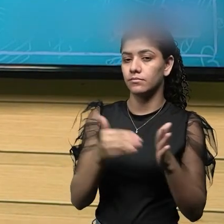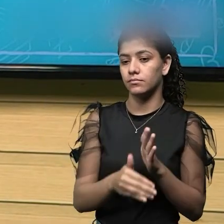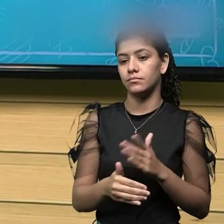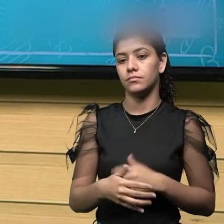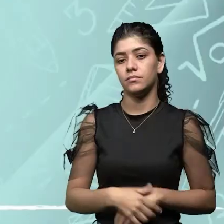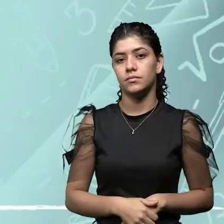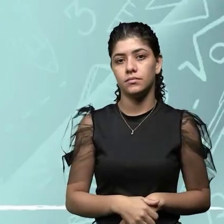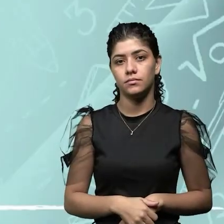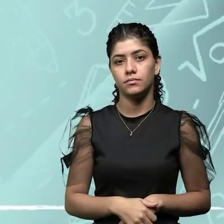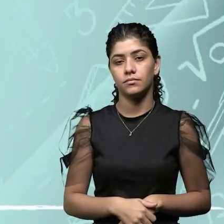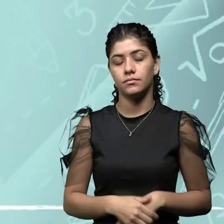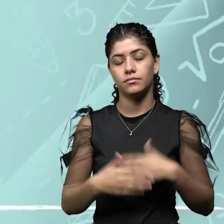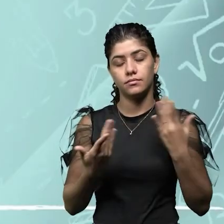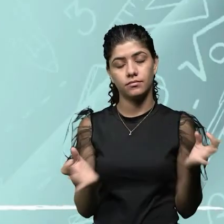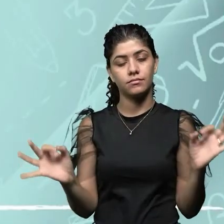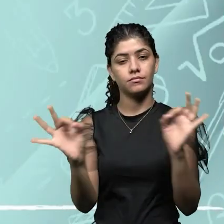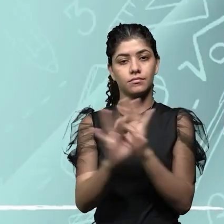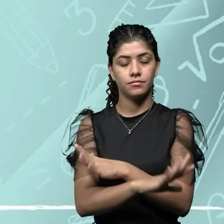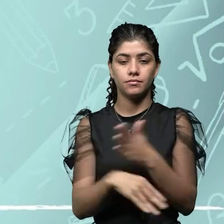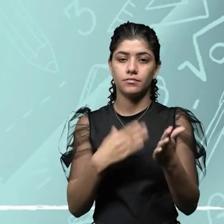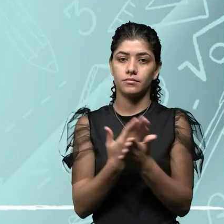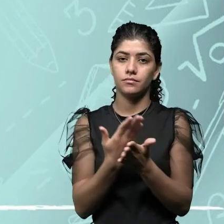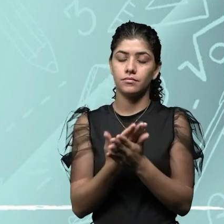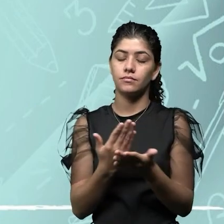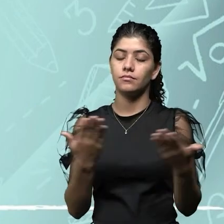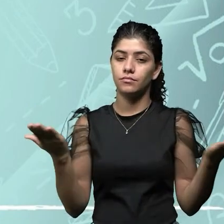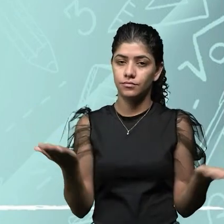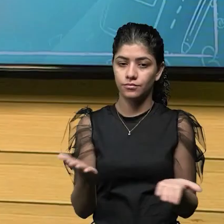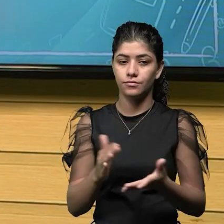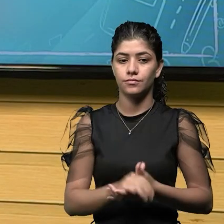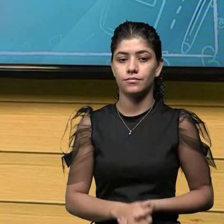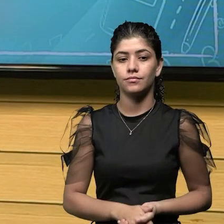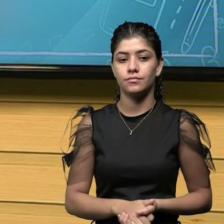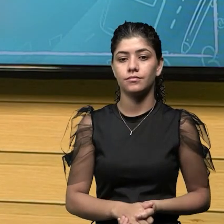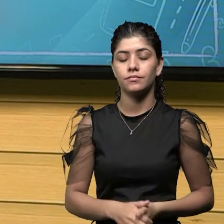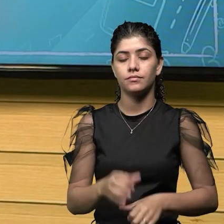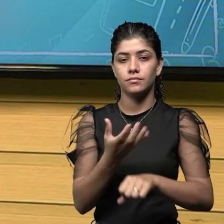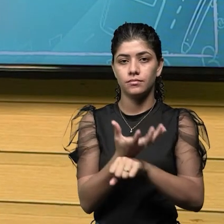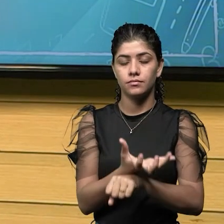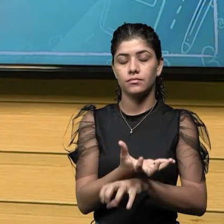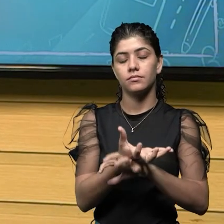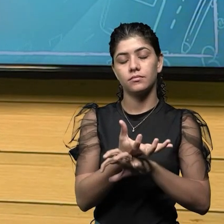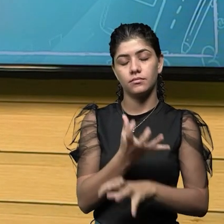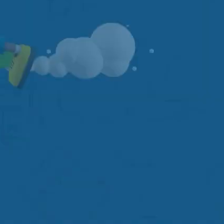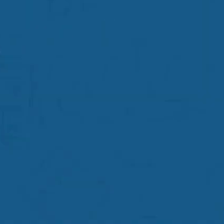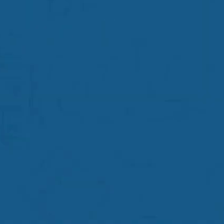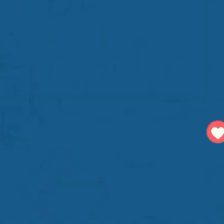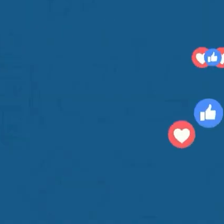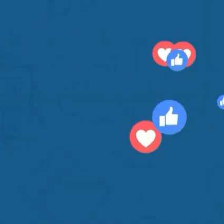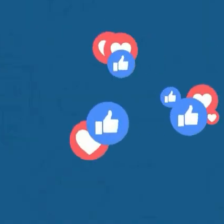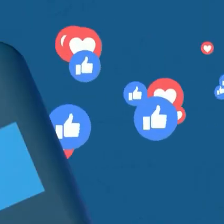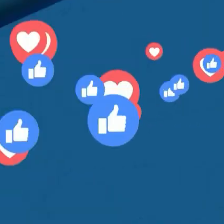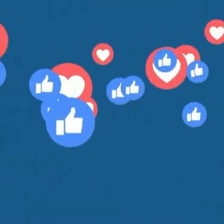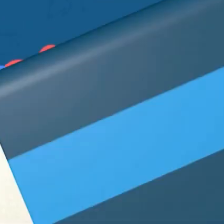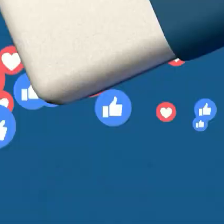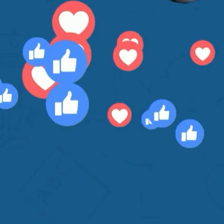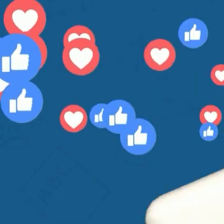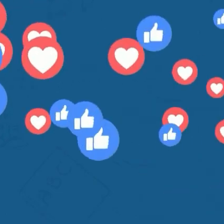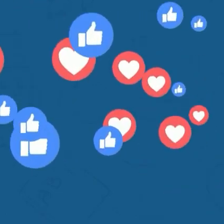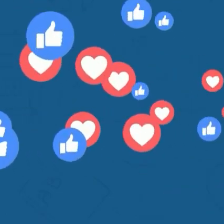medida. Aqui a gente encerra a nossa segunda aula da disciplina de metrologia. Música